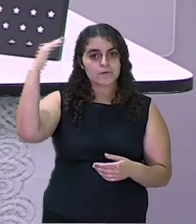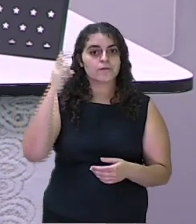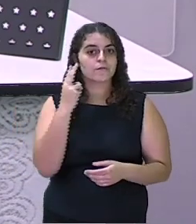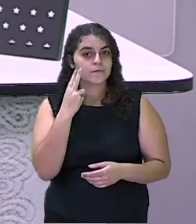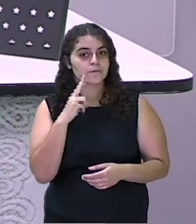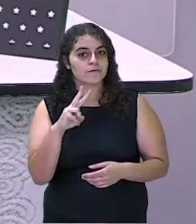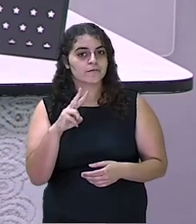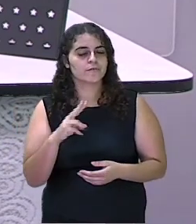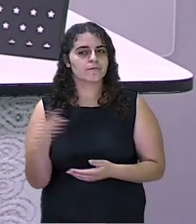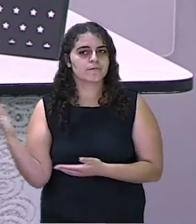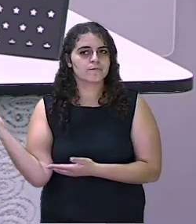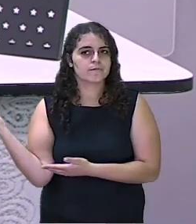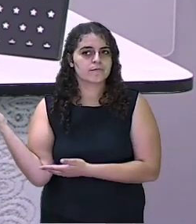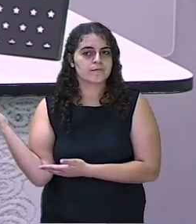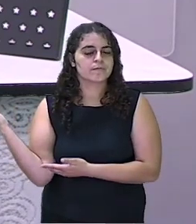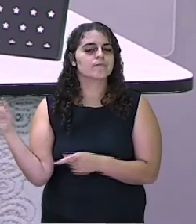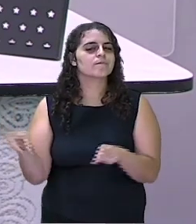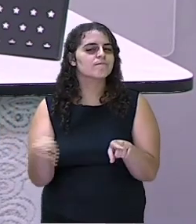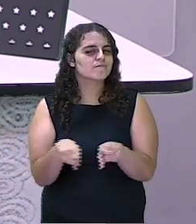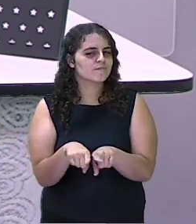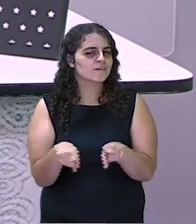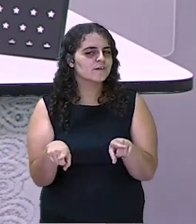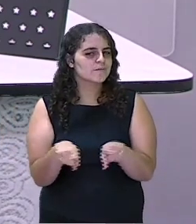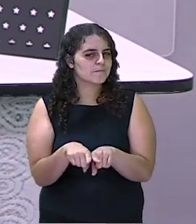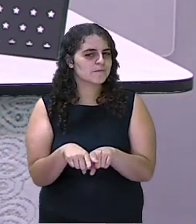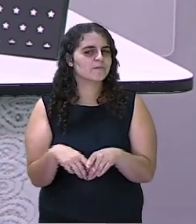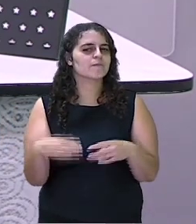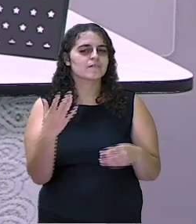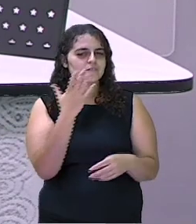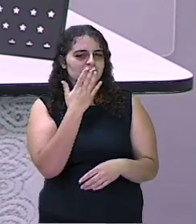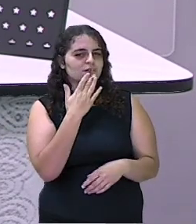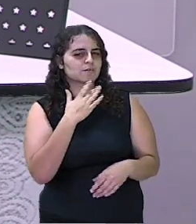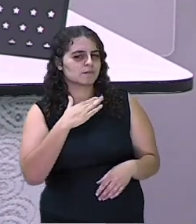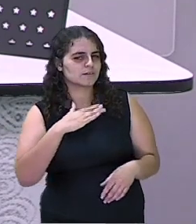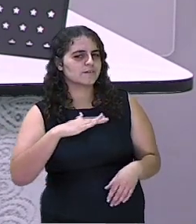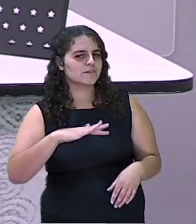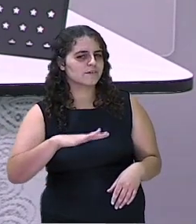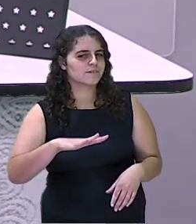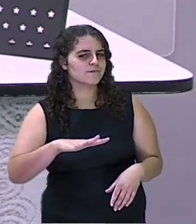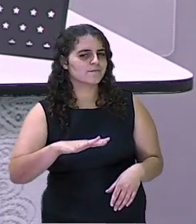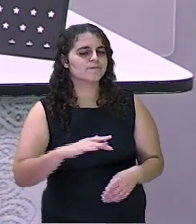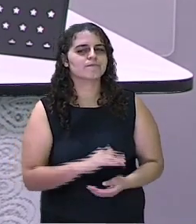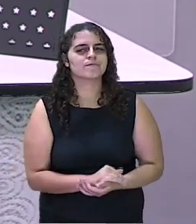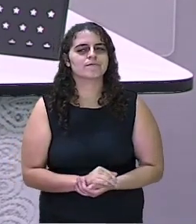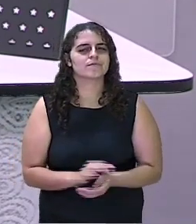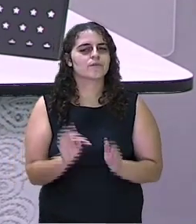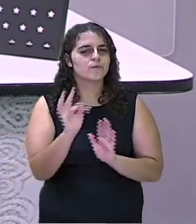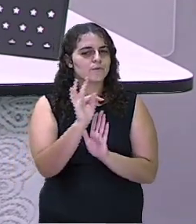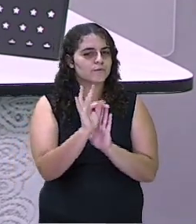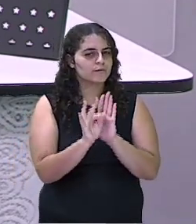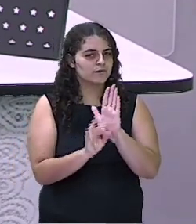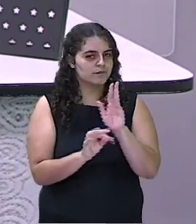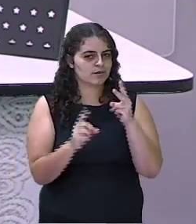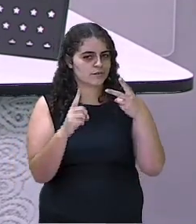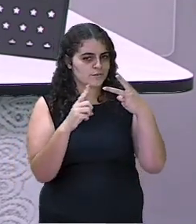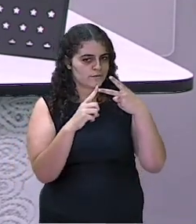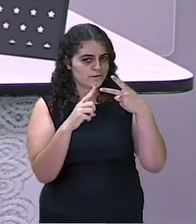O público-alvo também são as crianças. Então, o texto 2,